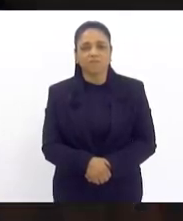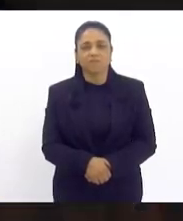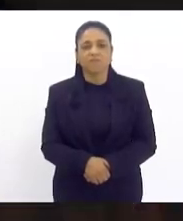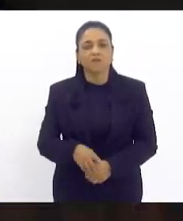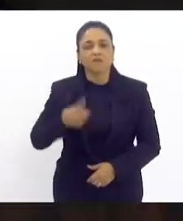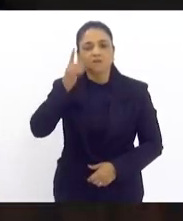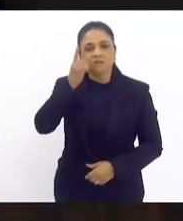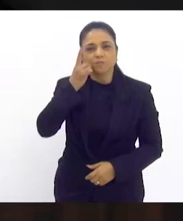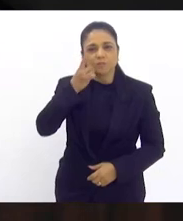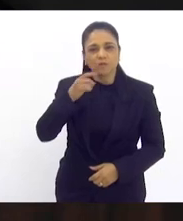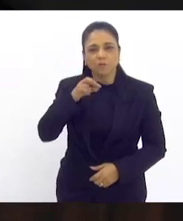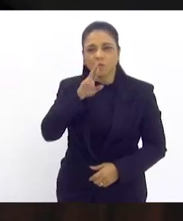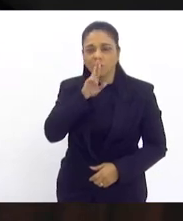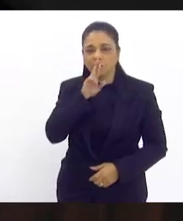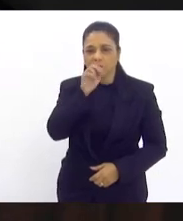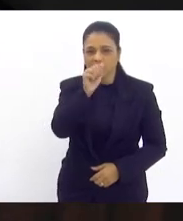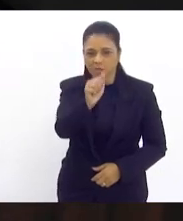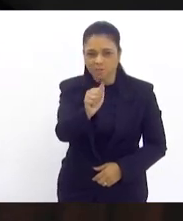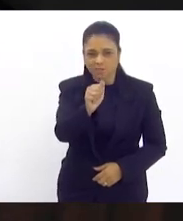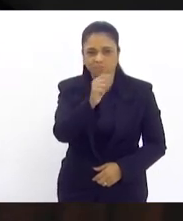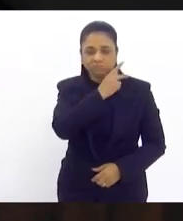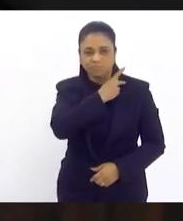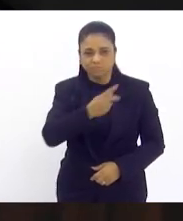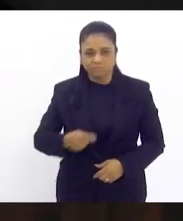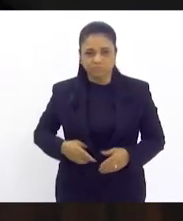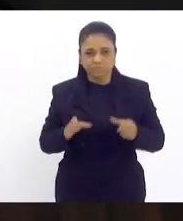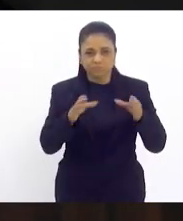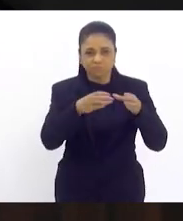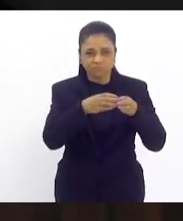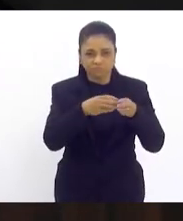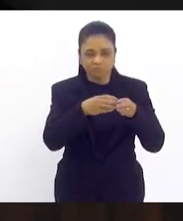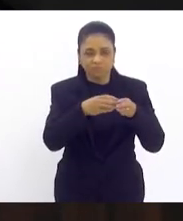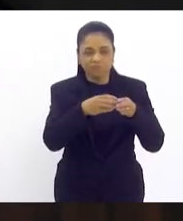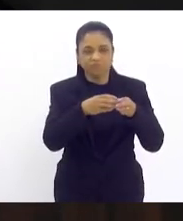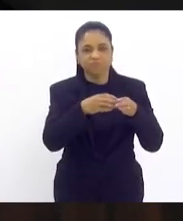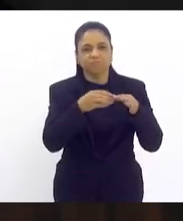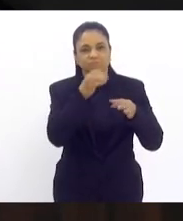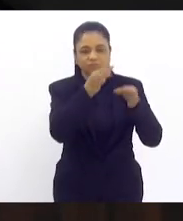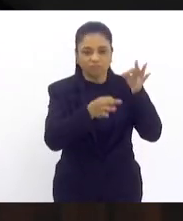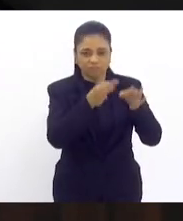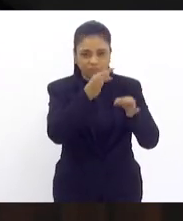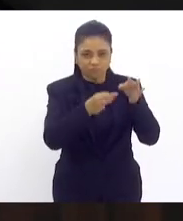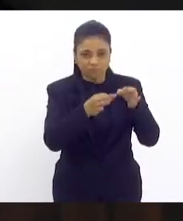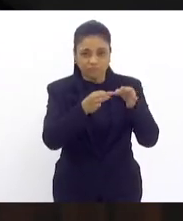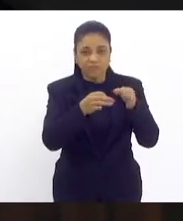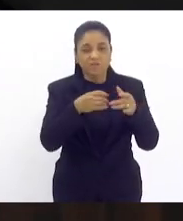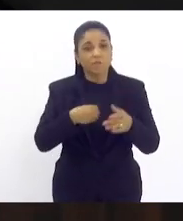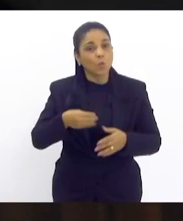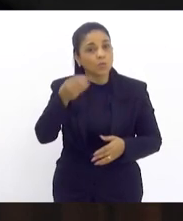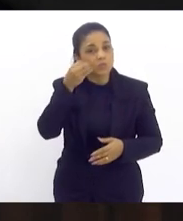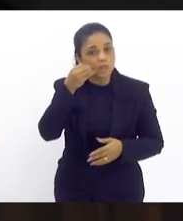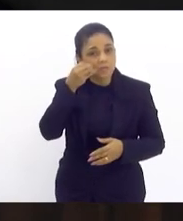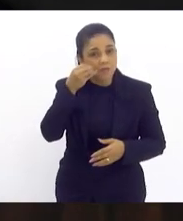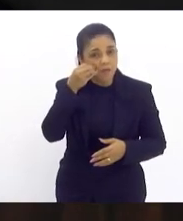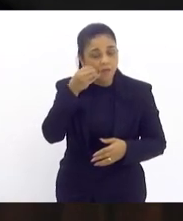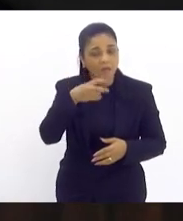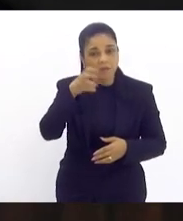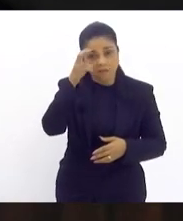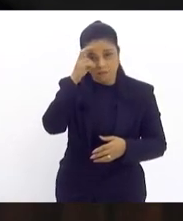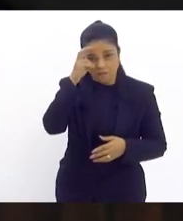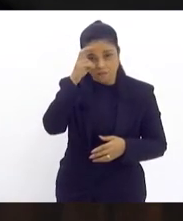Deputado Rodrigo Amuri, nosso presidente da Comissão de Constituição e Justiça, vou tentar já na quinta, uma vez que já é um assunto